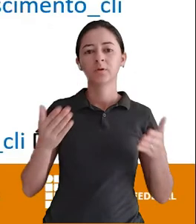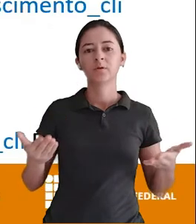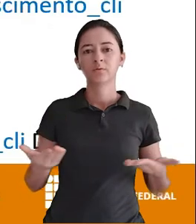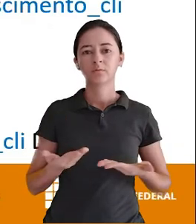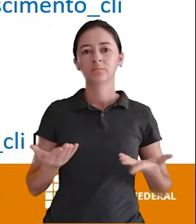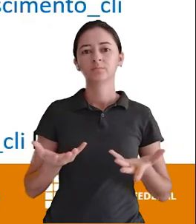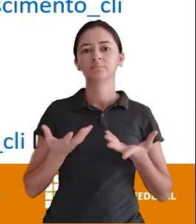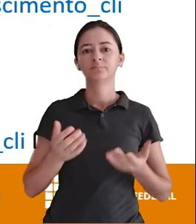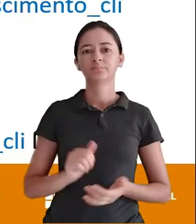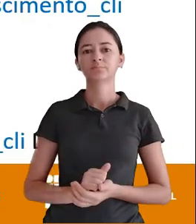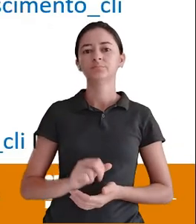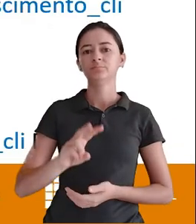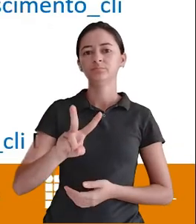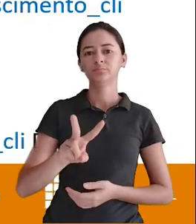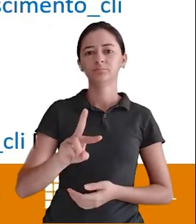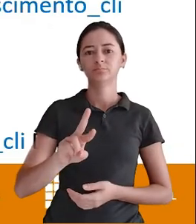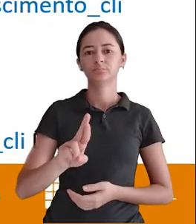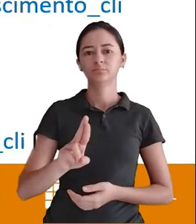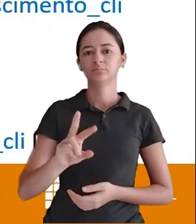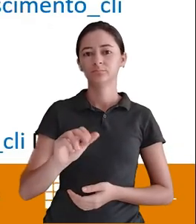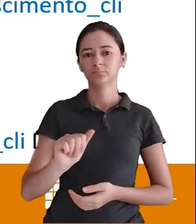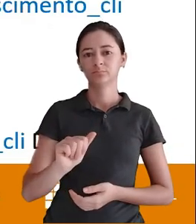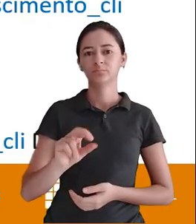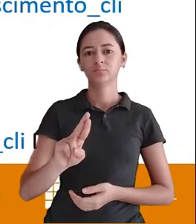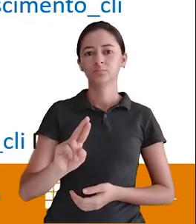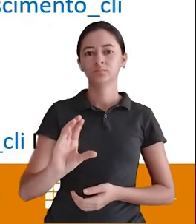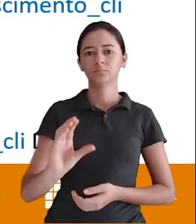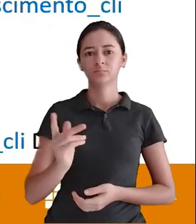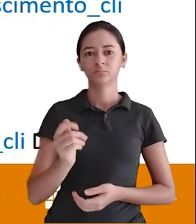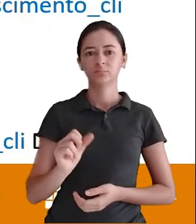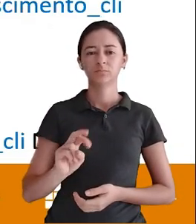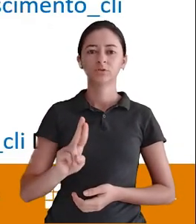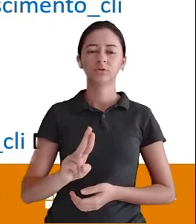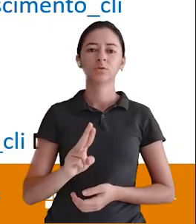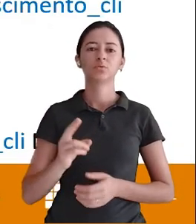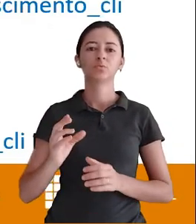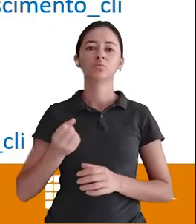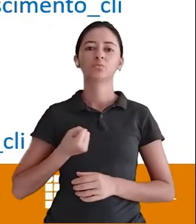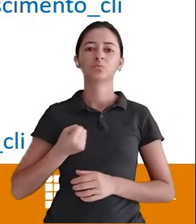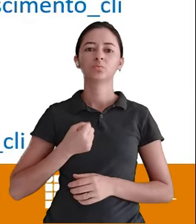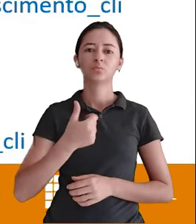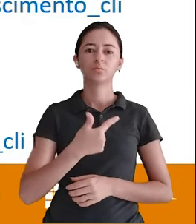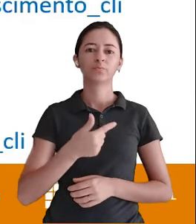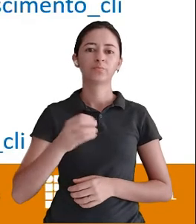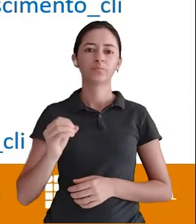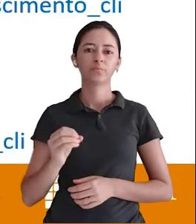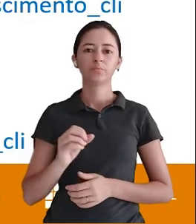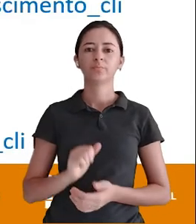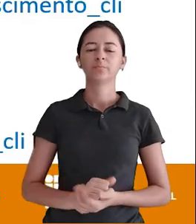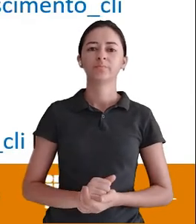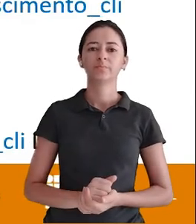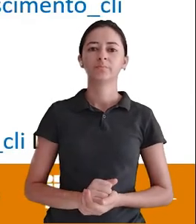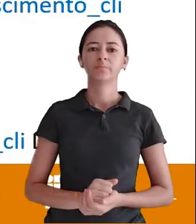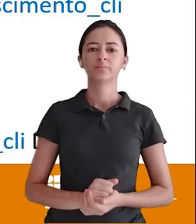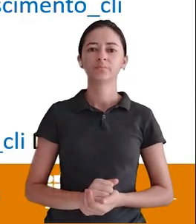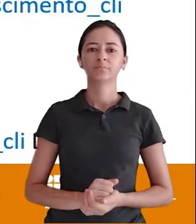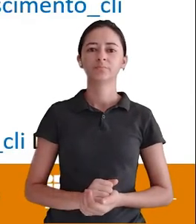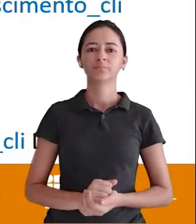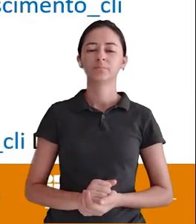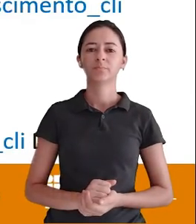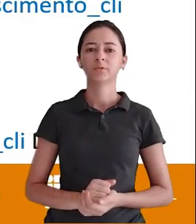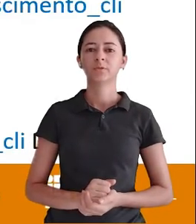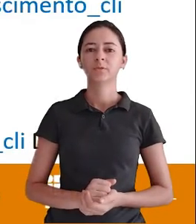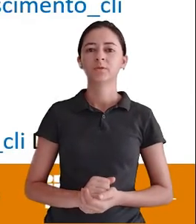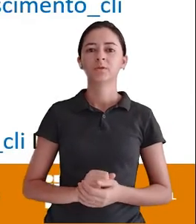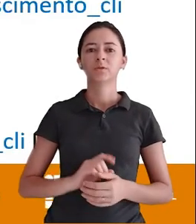que eu quero Vai ser varchar Tamanho 20 Então o que era date Vai virar agora Varchar Tá bom E